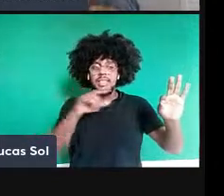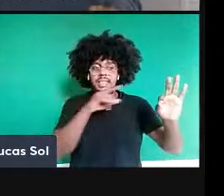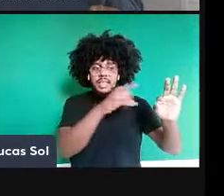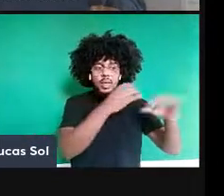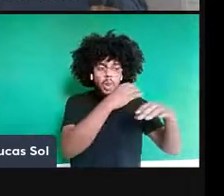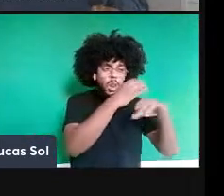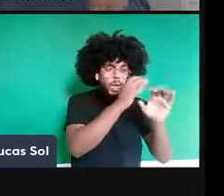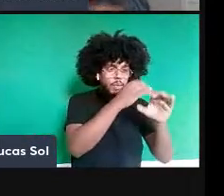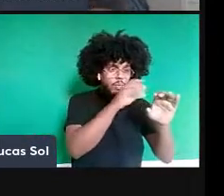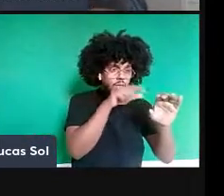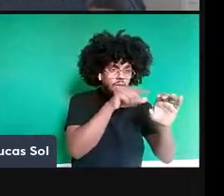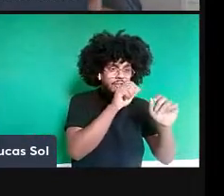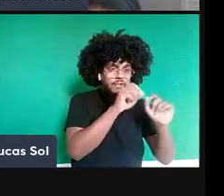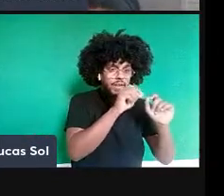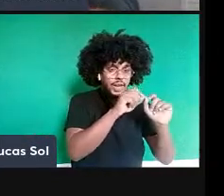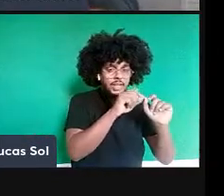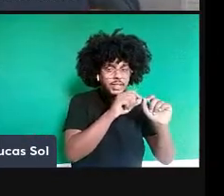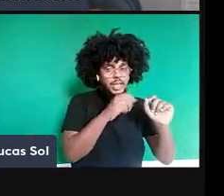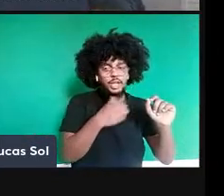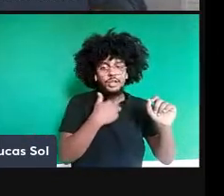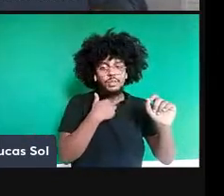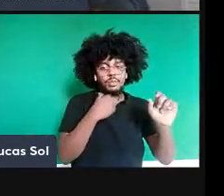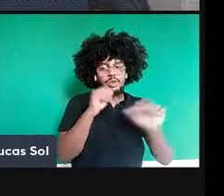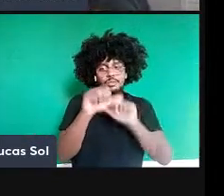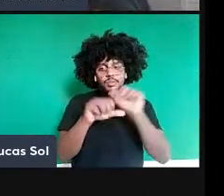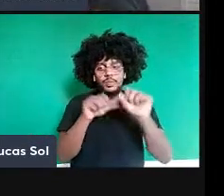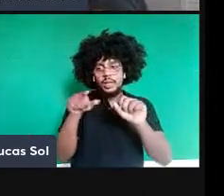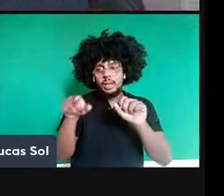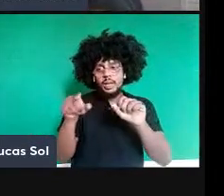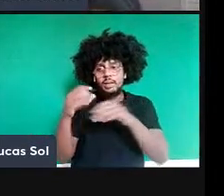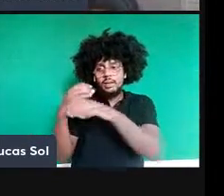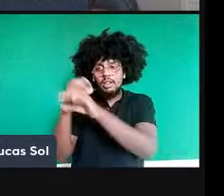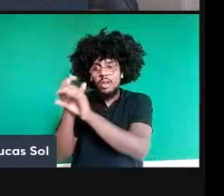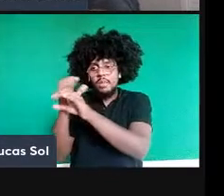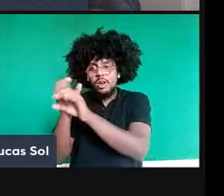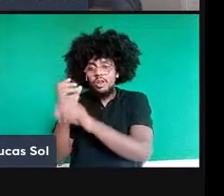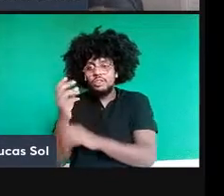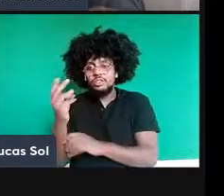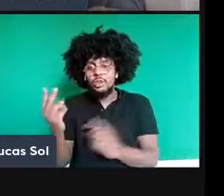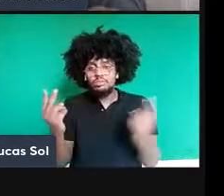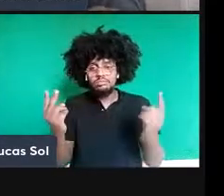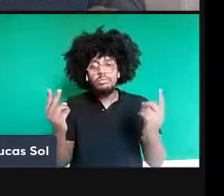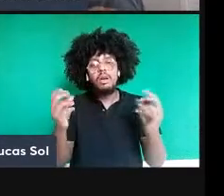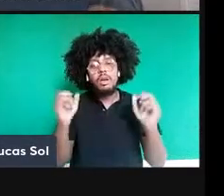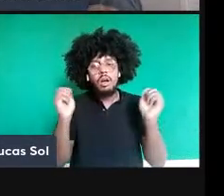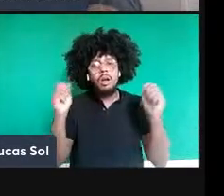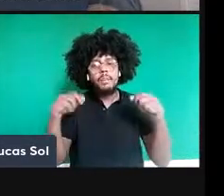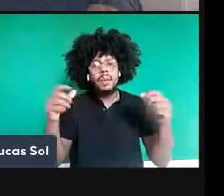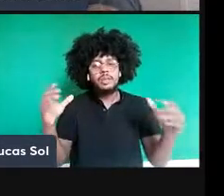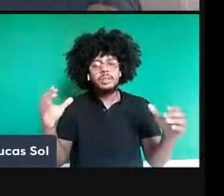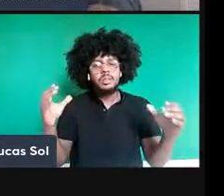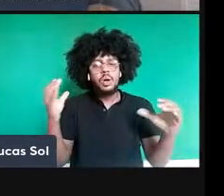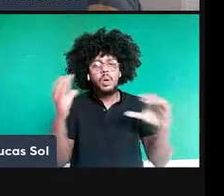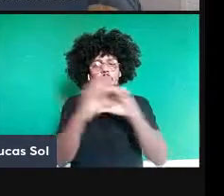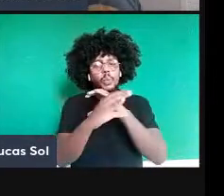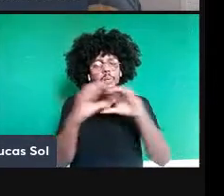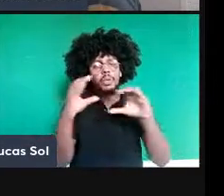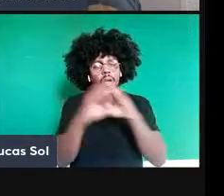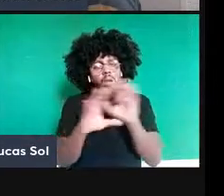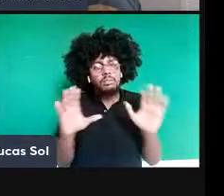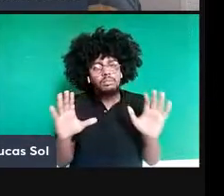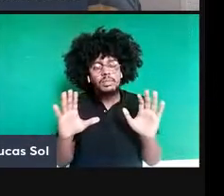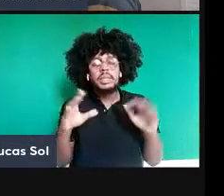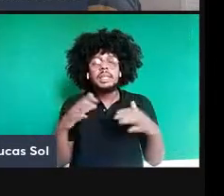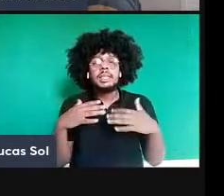estatística do que o Bob observa. Caso contrário, eles poderiam se comunicar superluminalmente. Então, isso eu expresso em termos aqui de